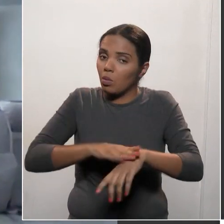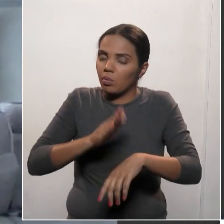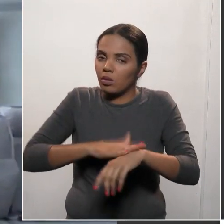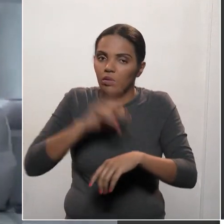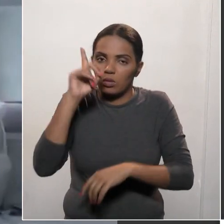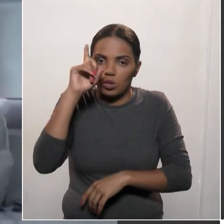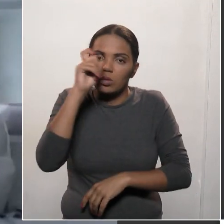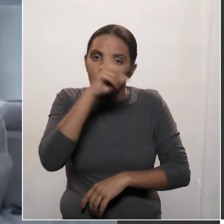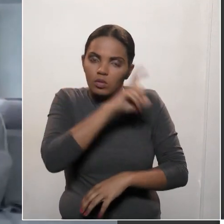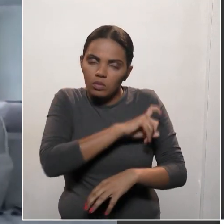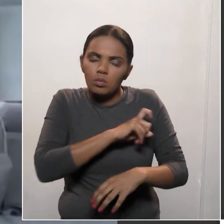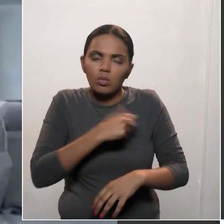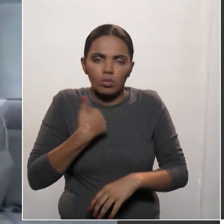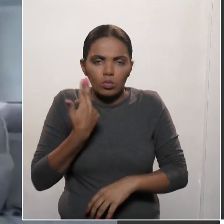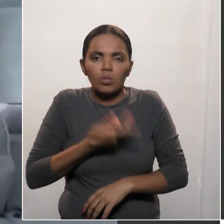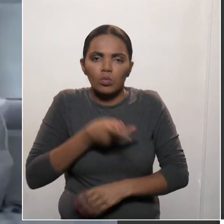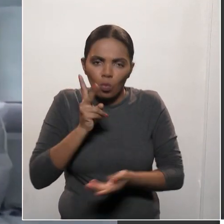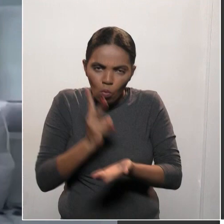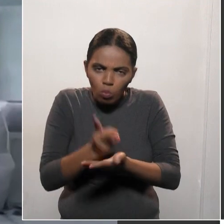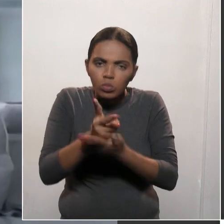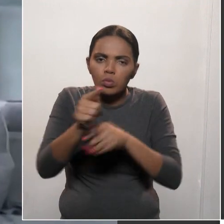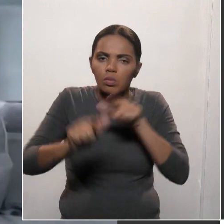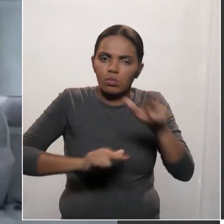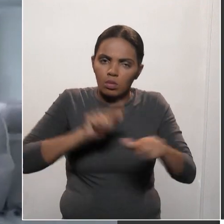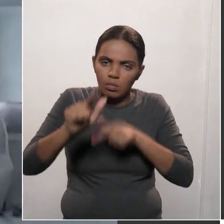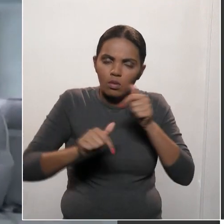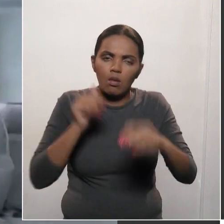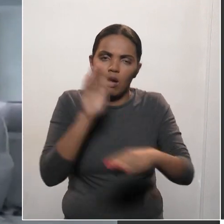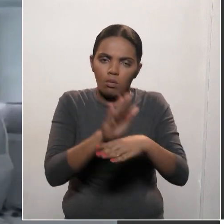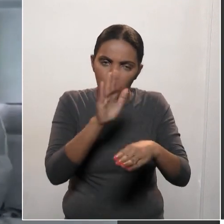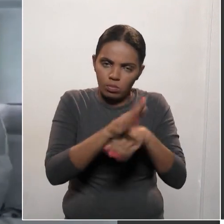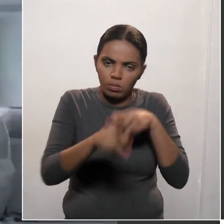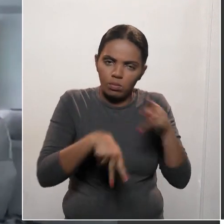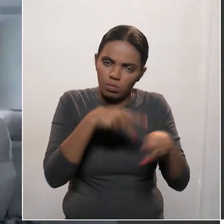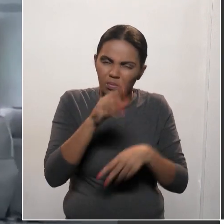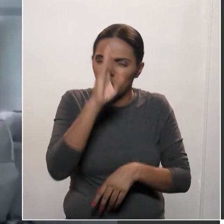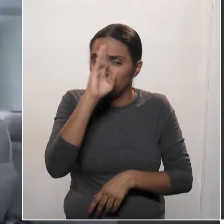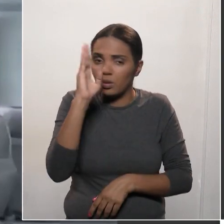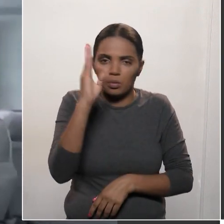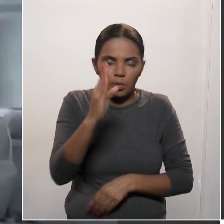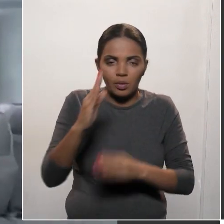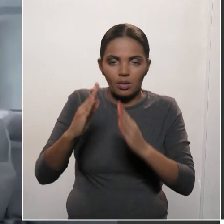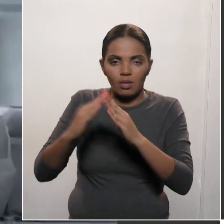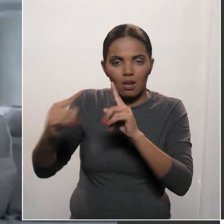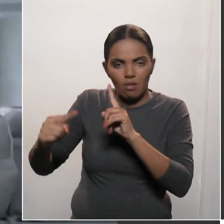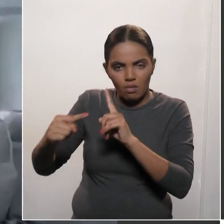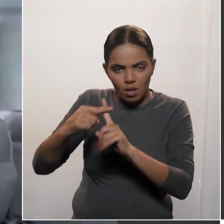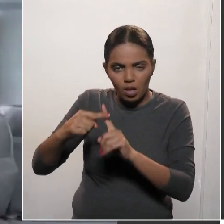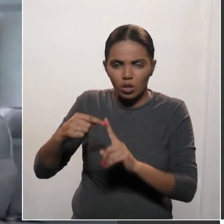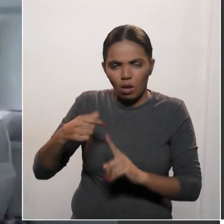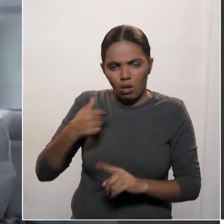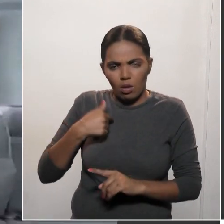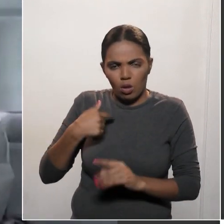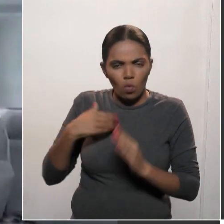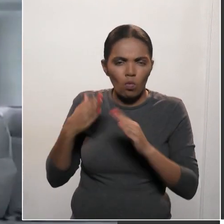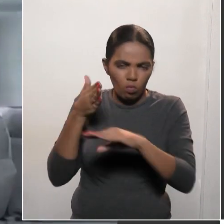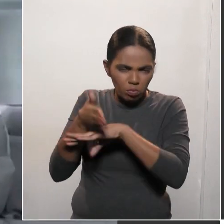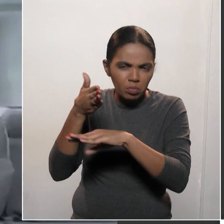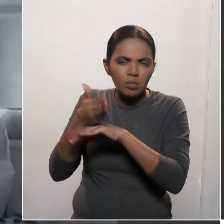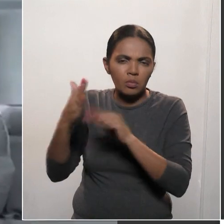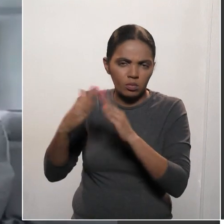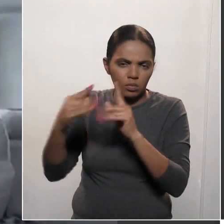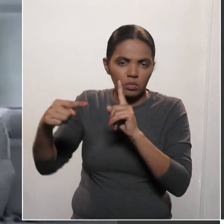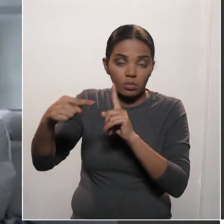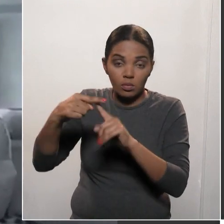poder servir a nossa comunidade, o nosso povo e, principalmente, as nossas igrejas, a qual eu faço parte, que nesse